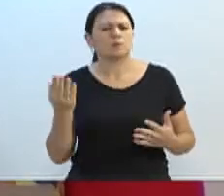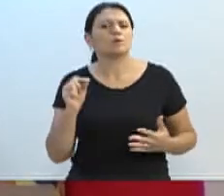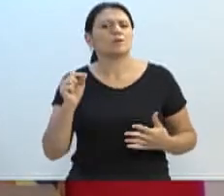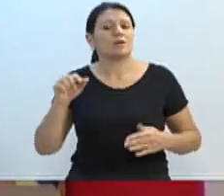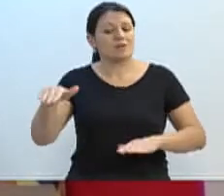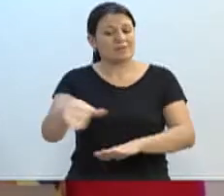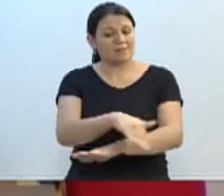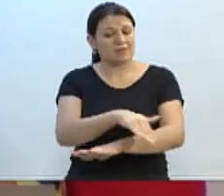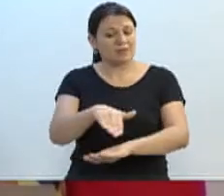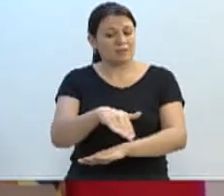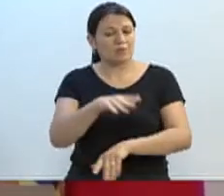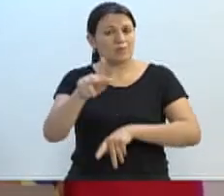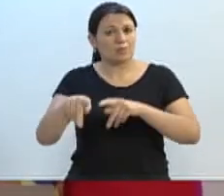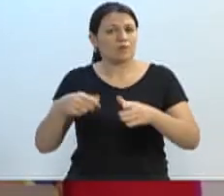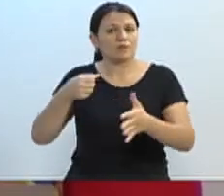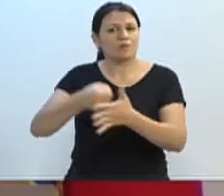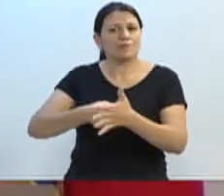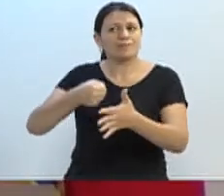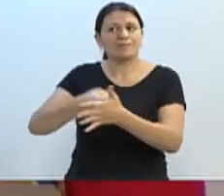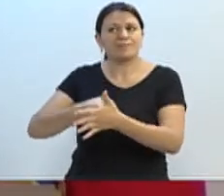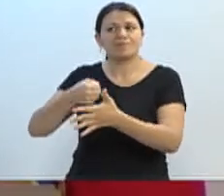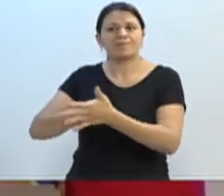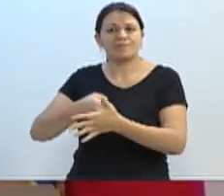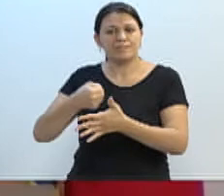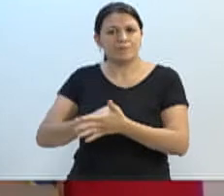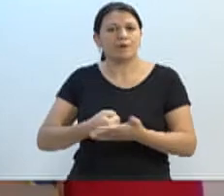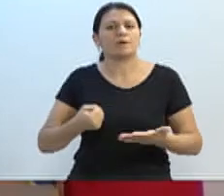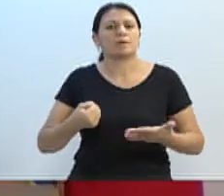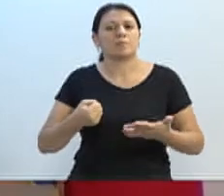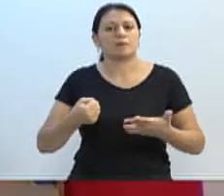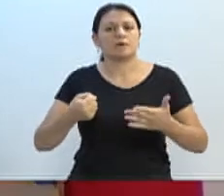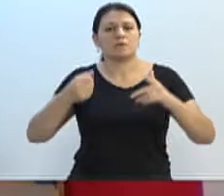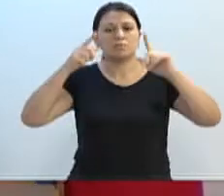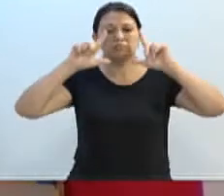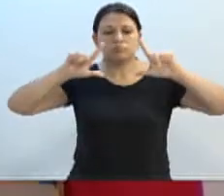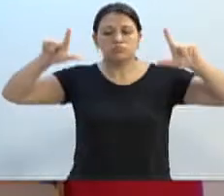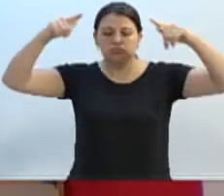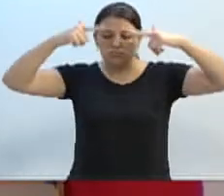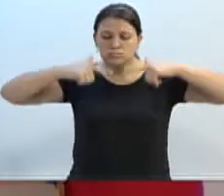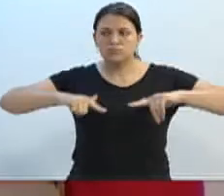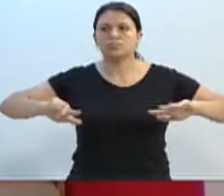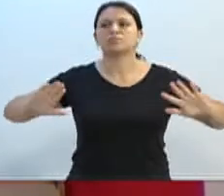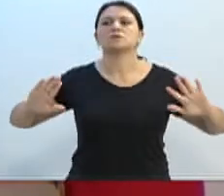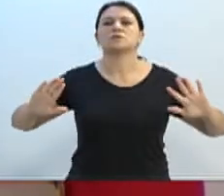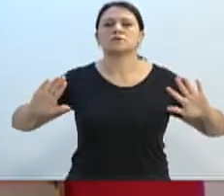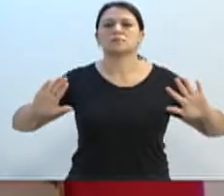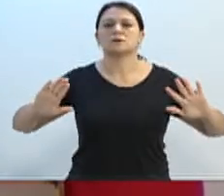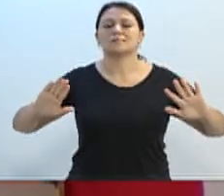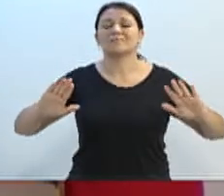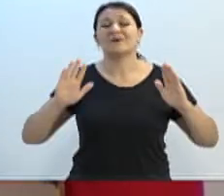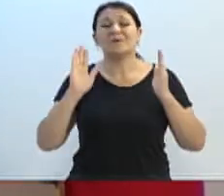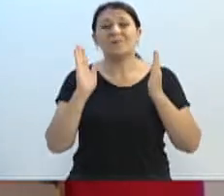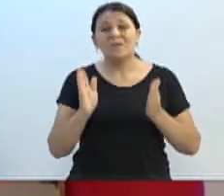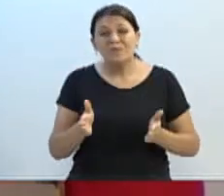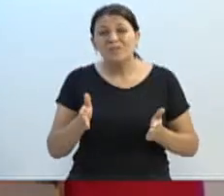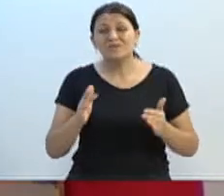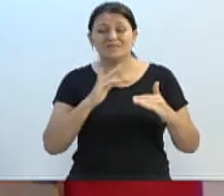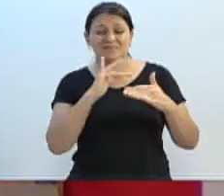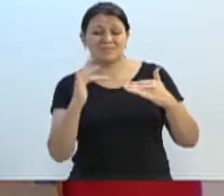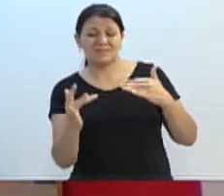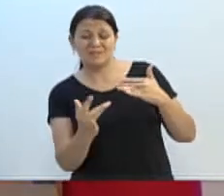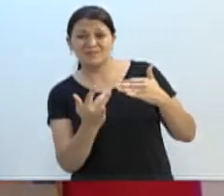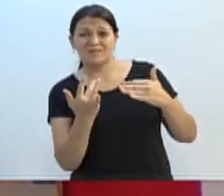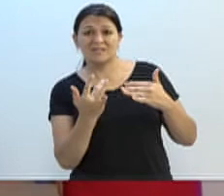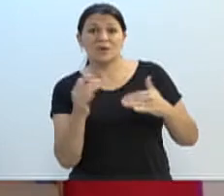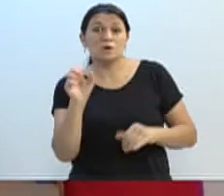o povo nos cobra. O povo está cobrando transparência. Hoje, felizmente, redes sociais em segundos